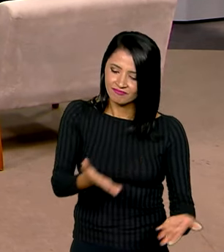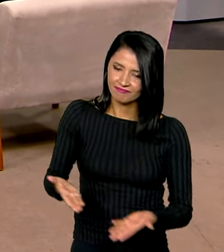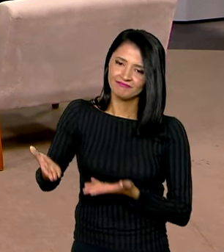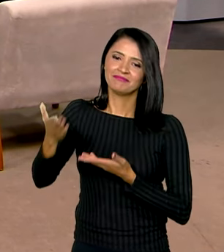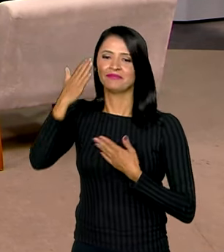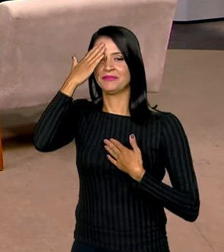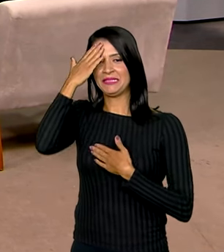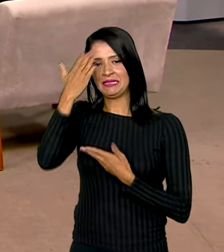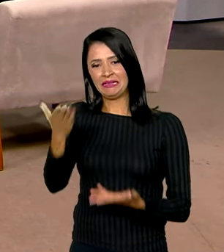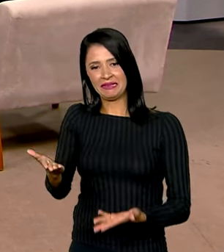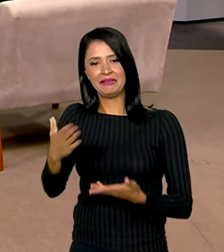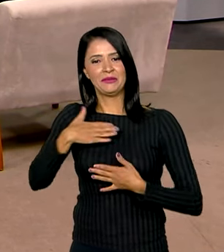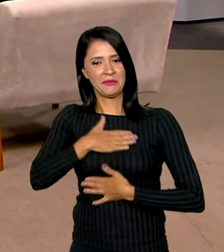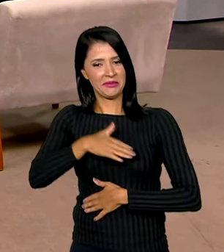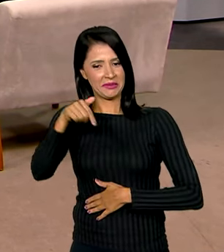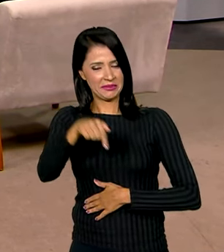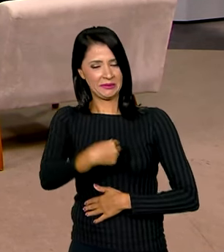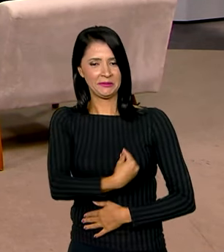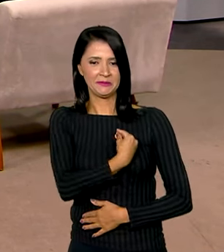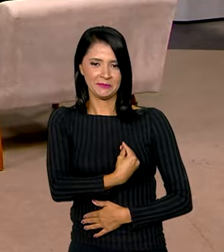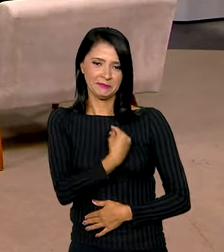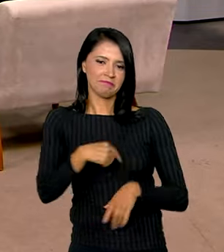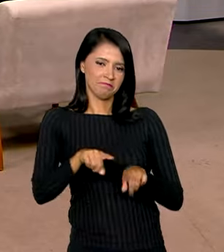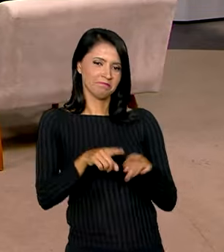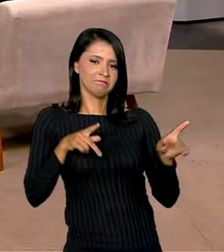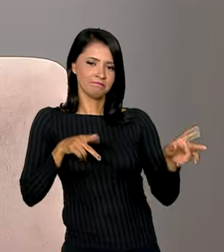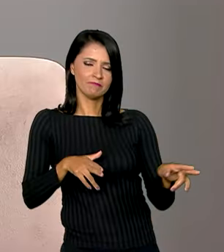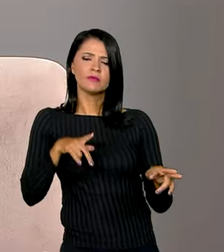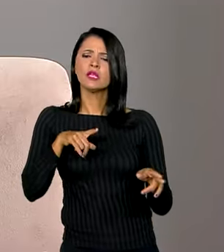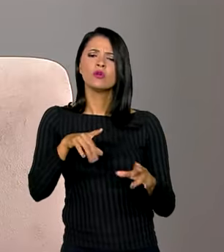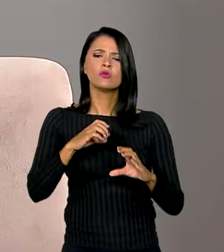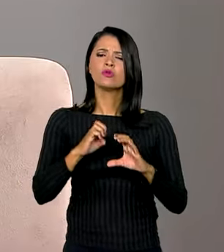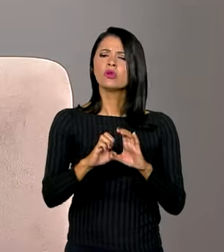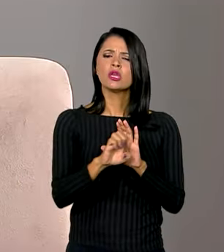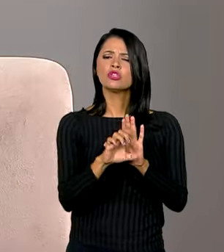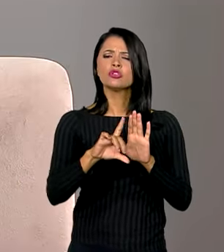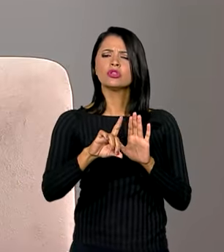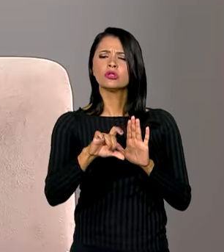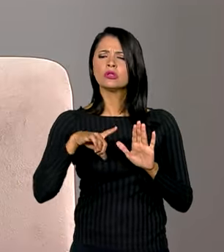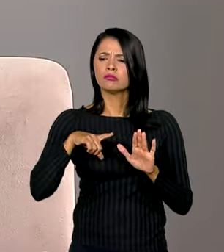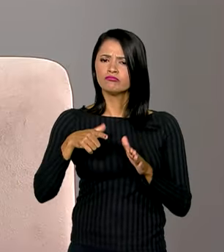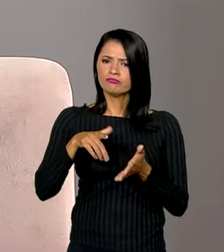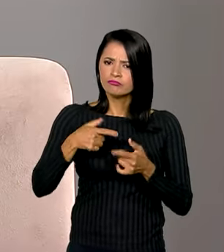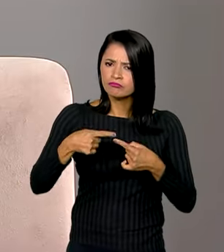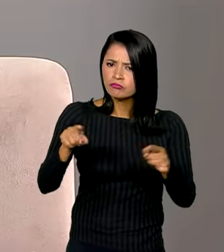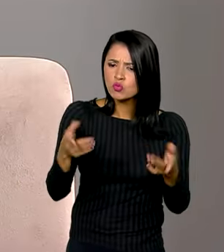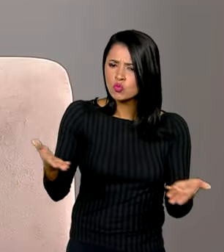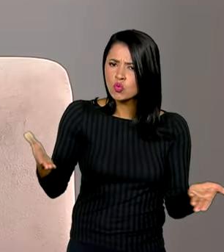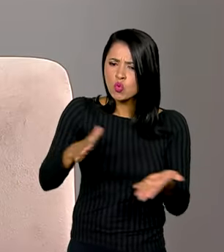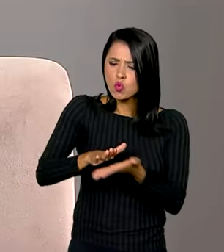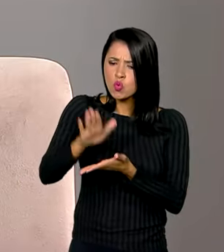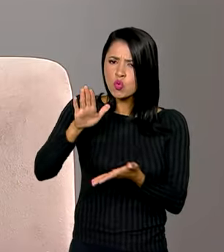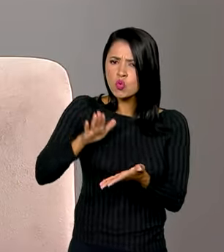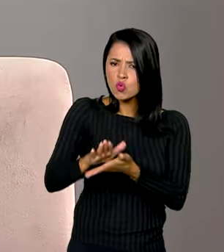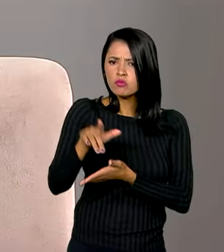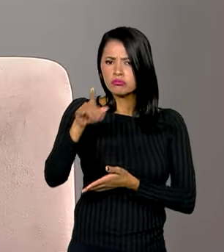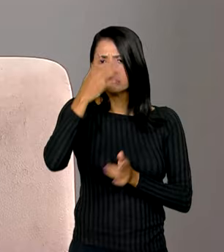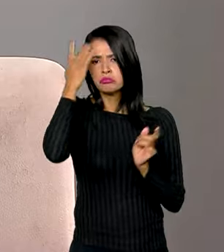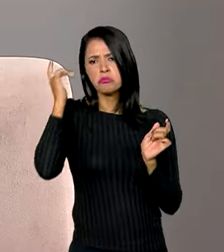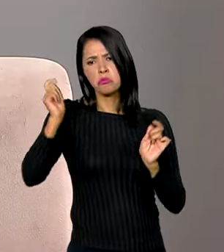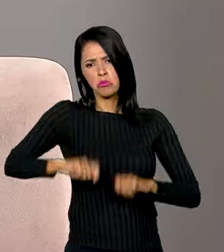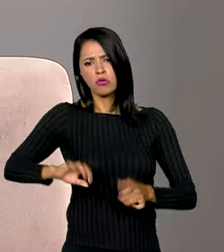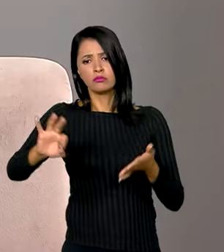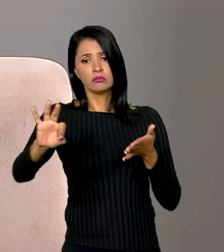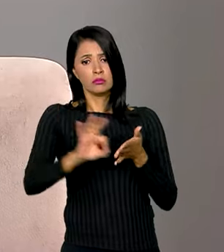Prazer é nosso também. Ministro, edital lançado hoje, os candidatos poderão se inscrever a partir de 19 de janeiro. Antes, porém,